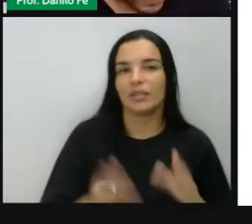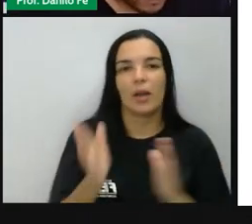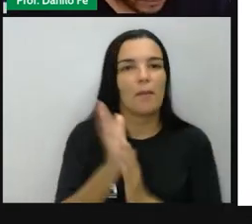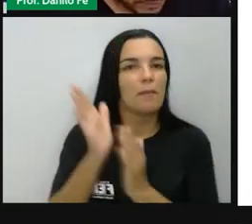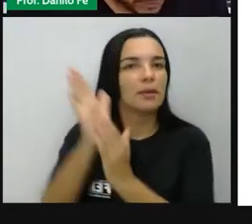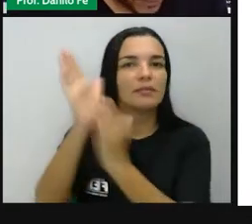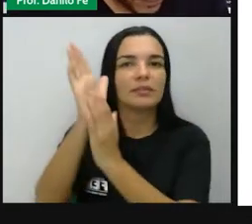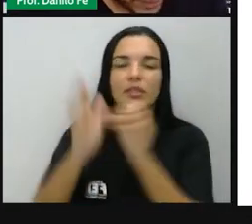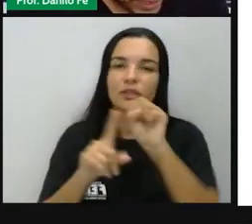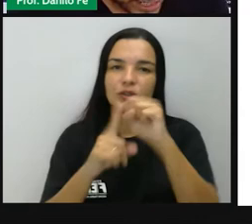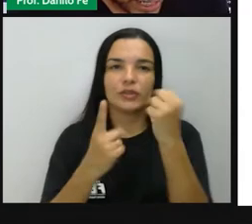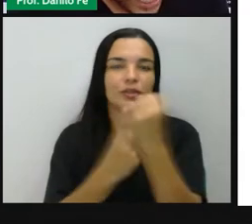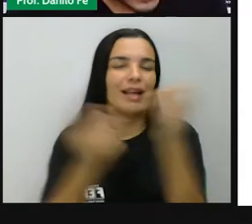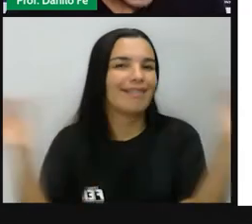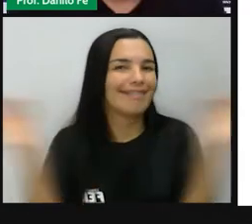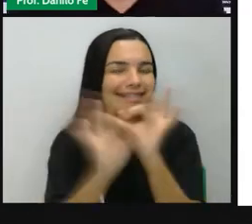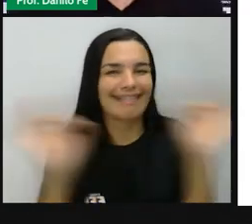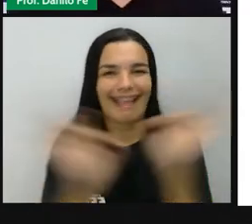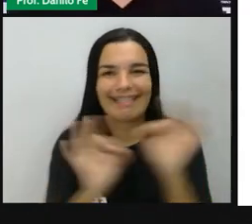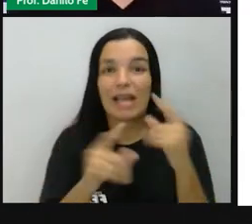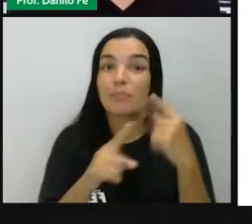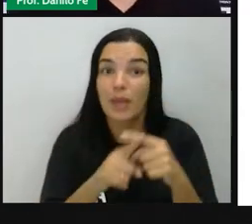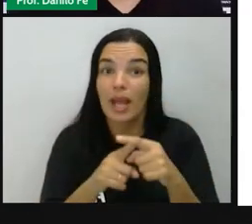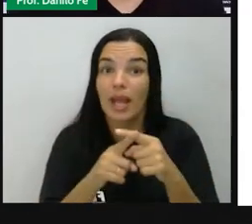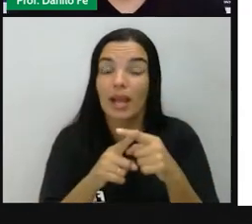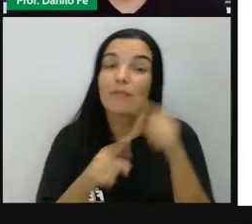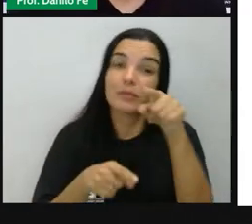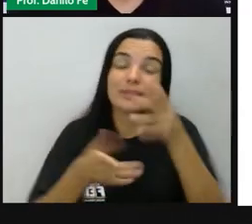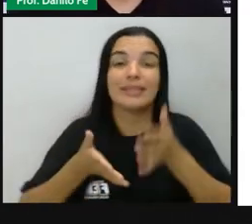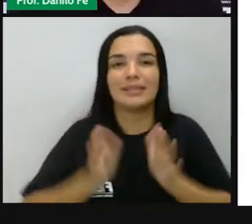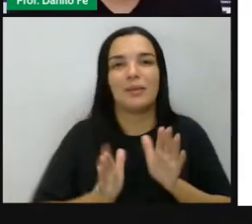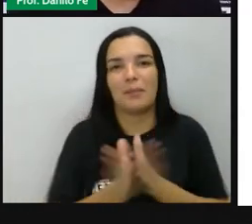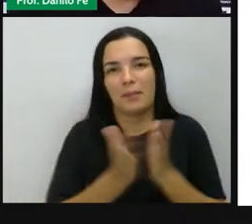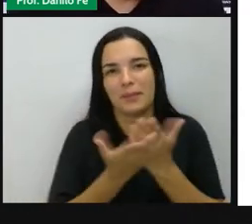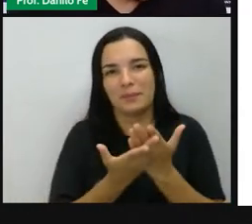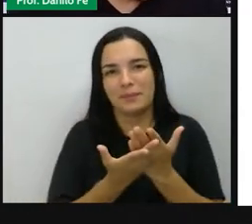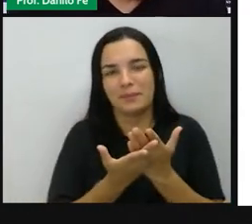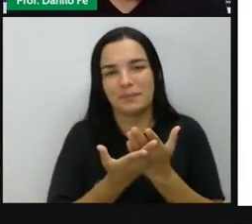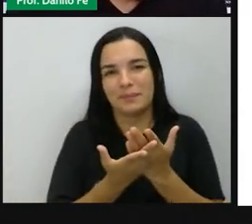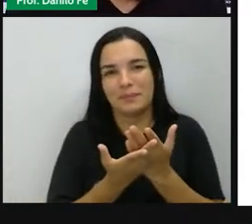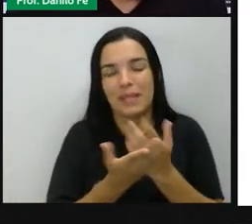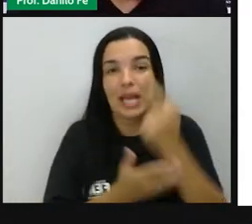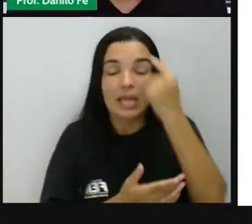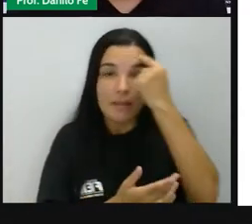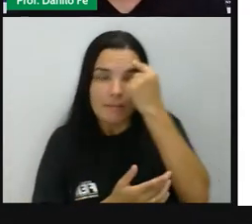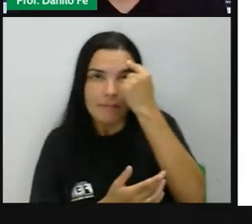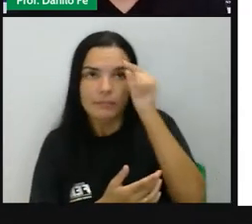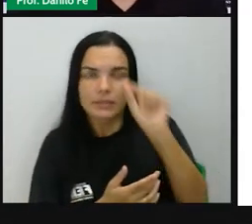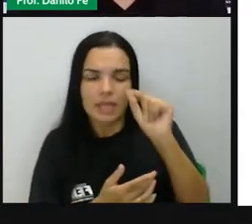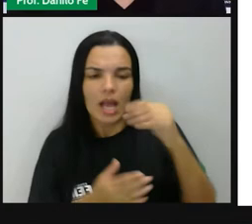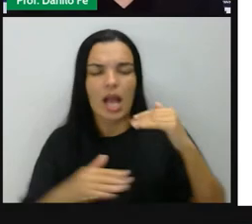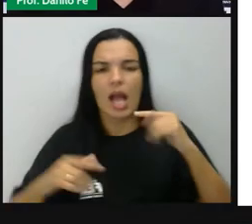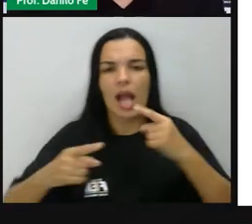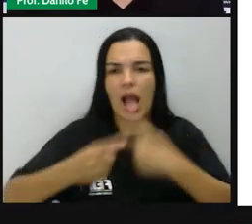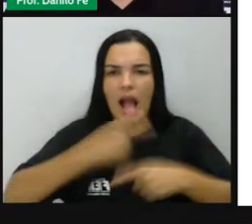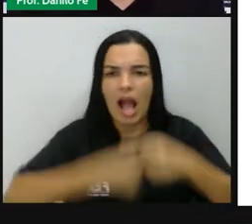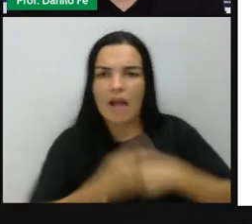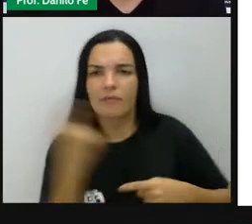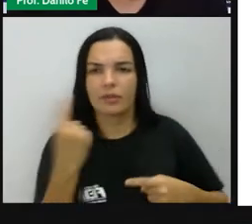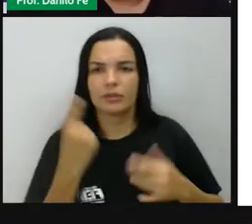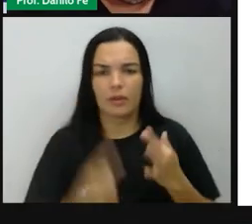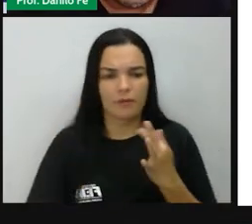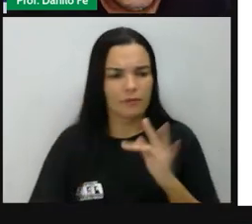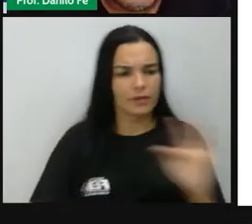Pois bem, é nesse contexto que estouram as revoluções. A Revolução Francesa, a Revolução